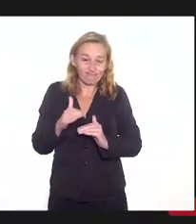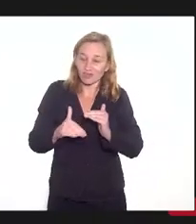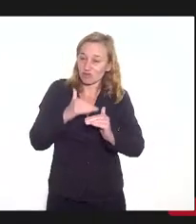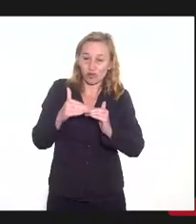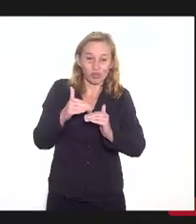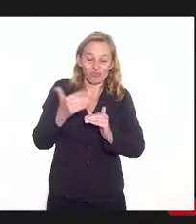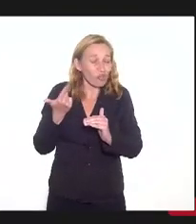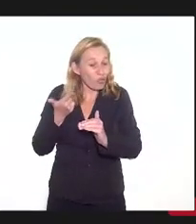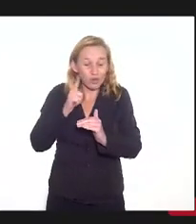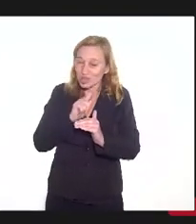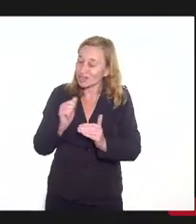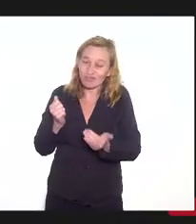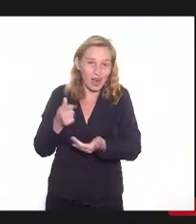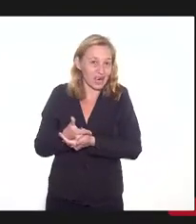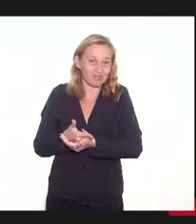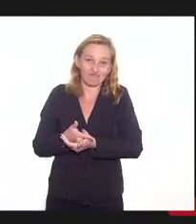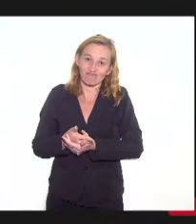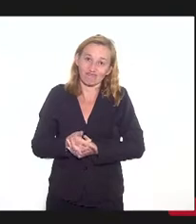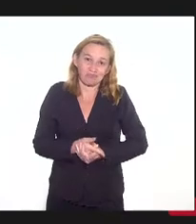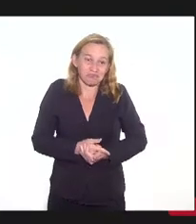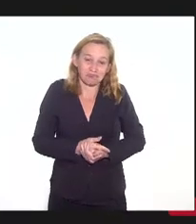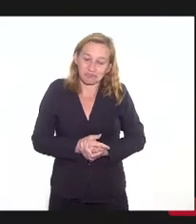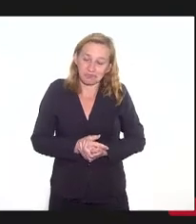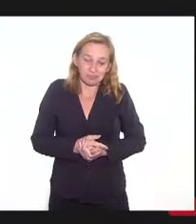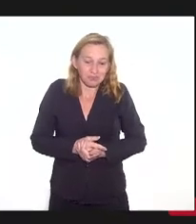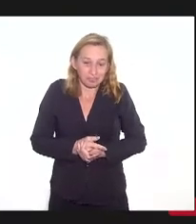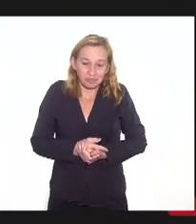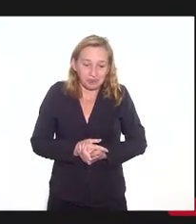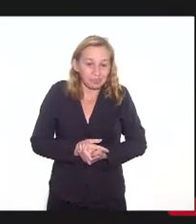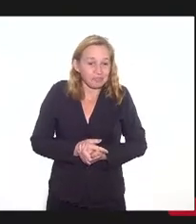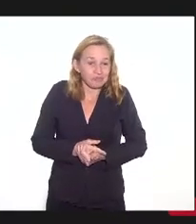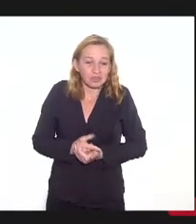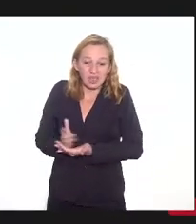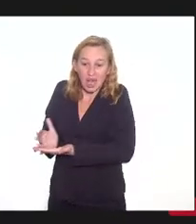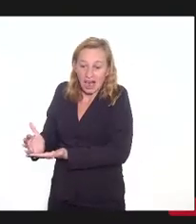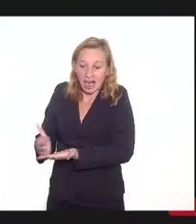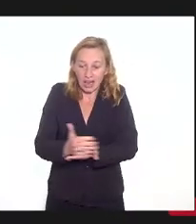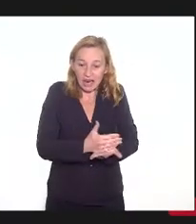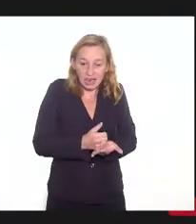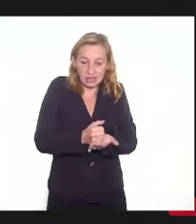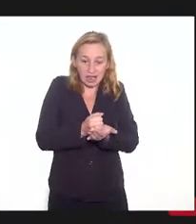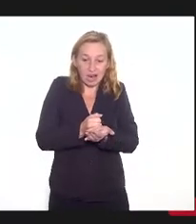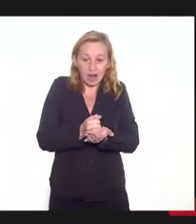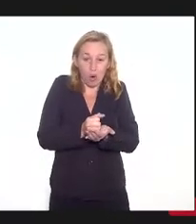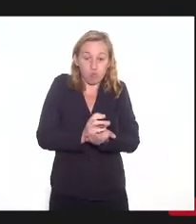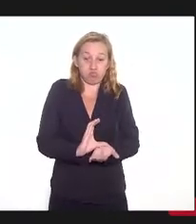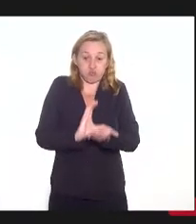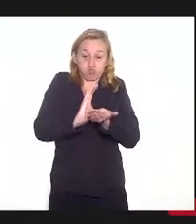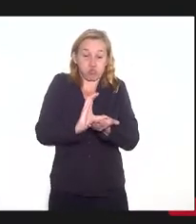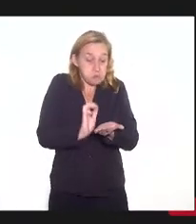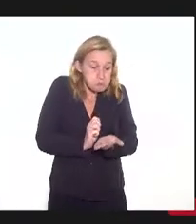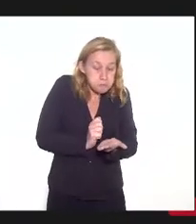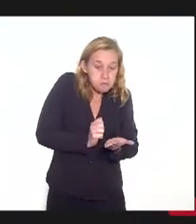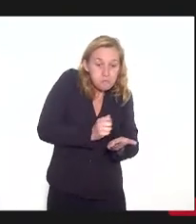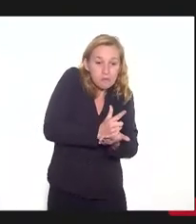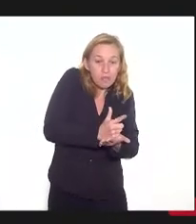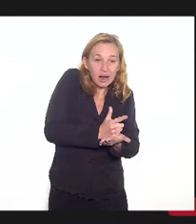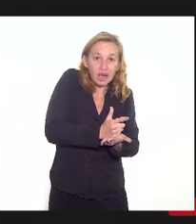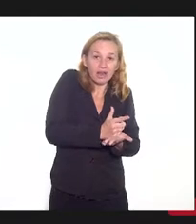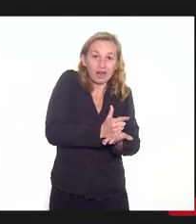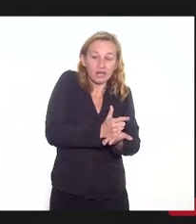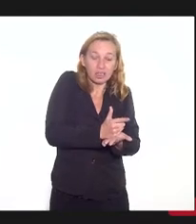nós não conseguiremos aumentar a arrecadação de forma suficiente para